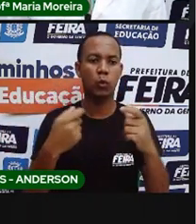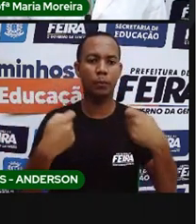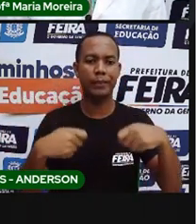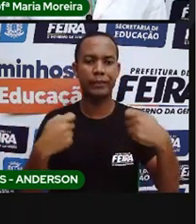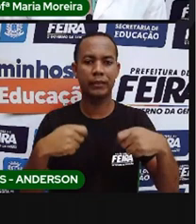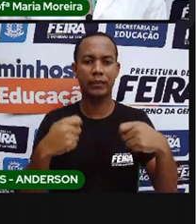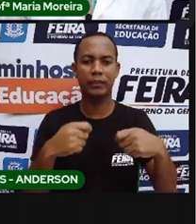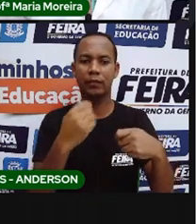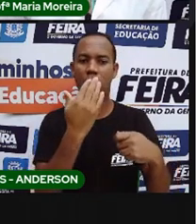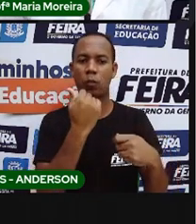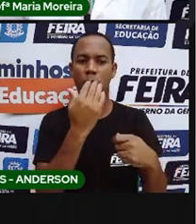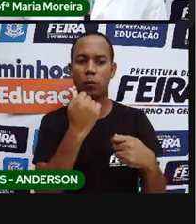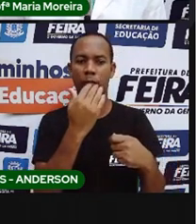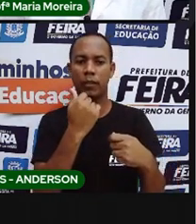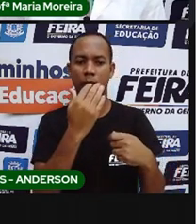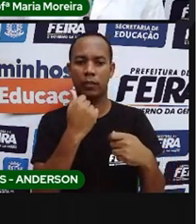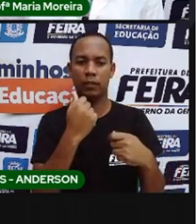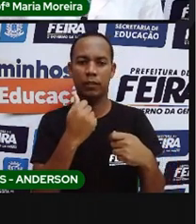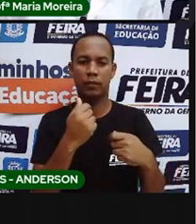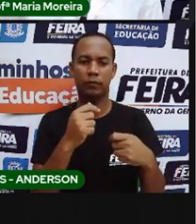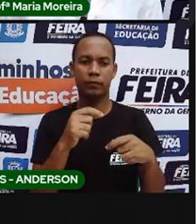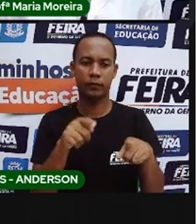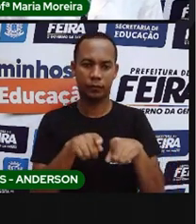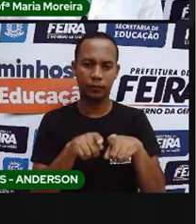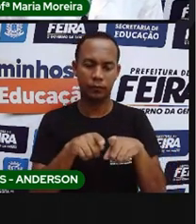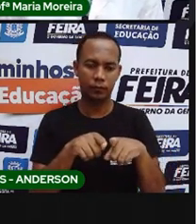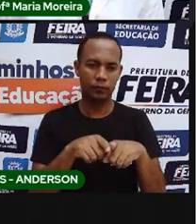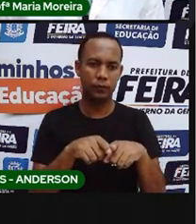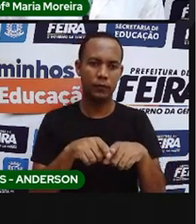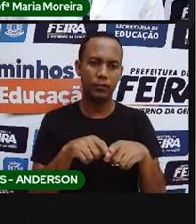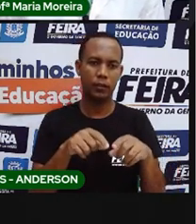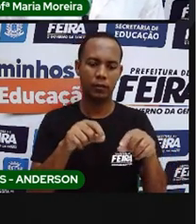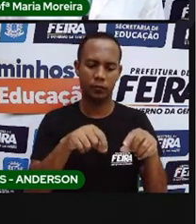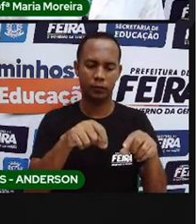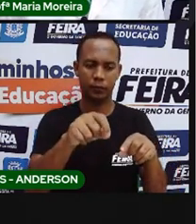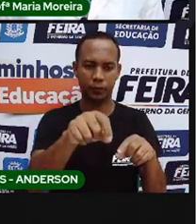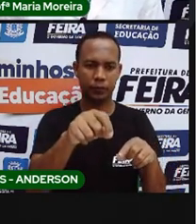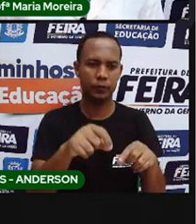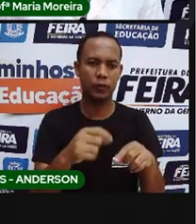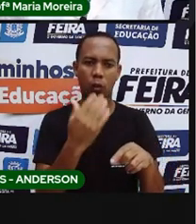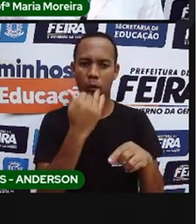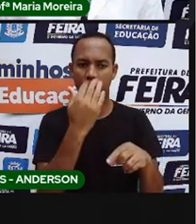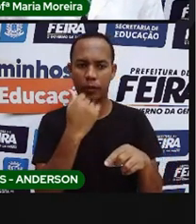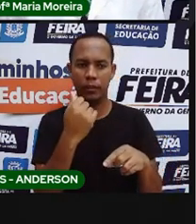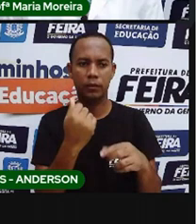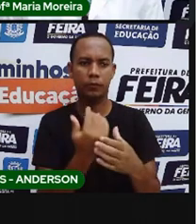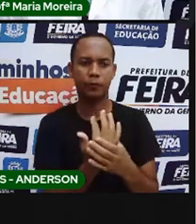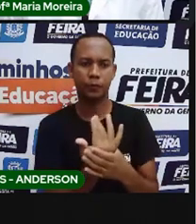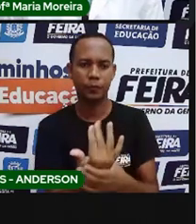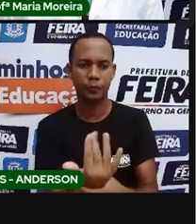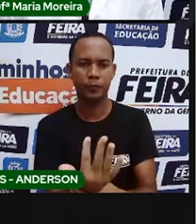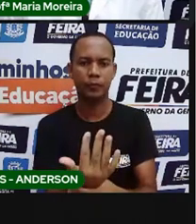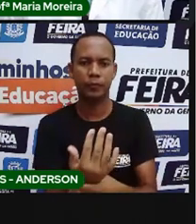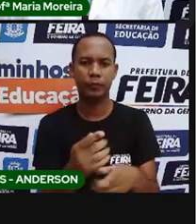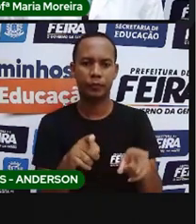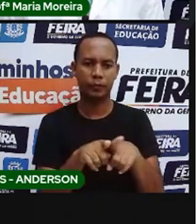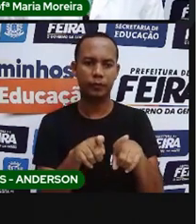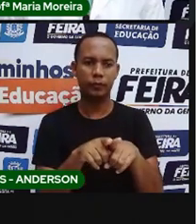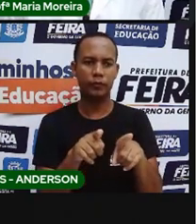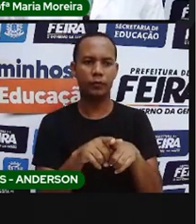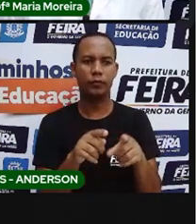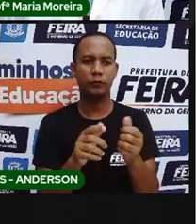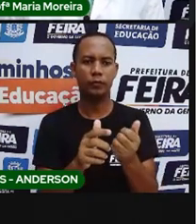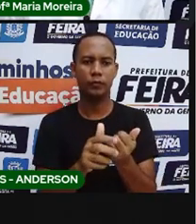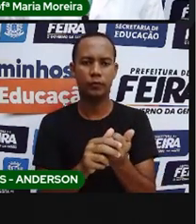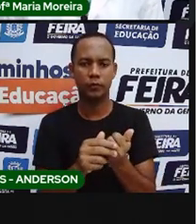alimentação. Além de plantar também o que é excessivo. Os principais alimentos consumidos, os povos indígenas, são